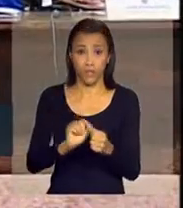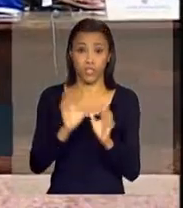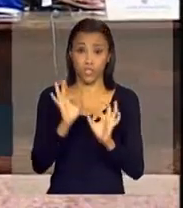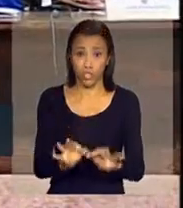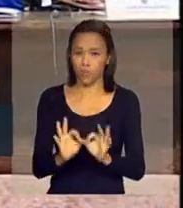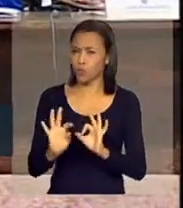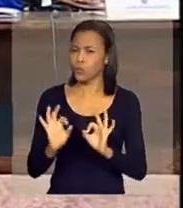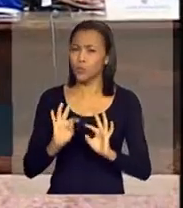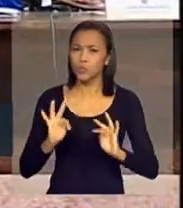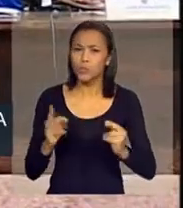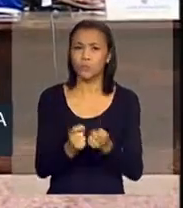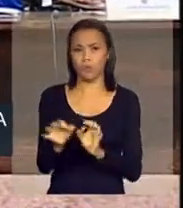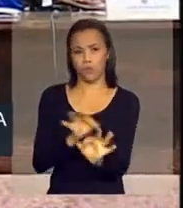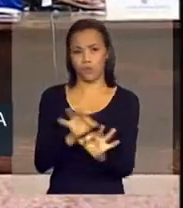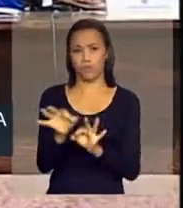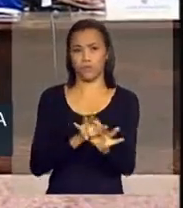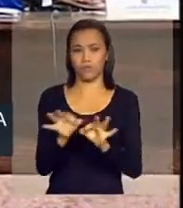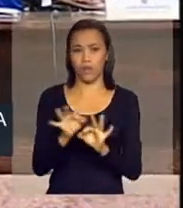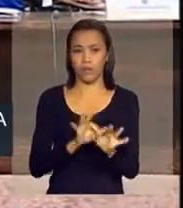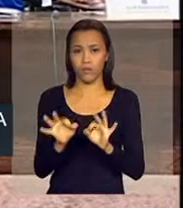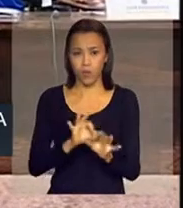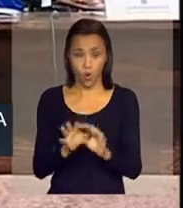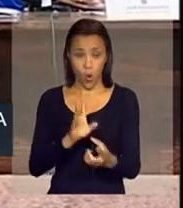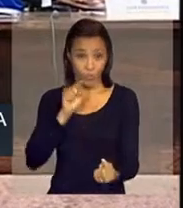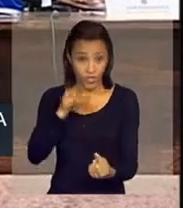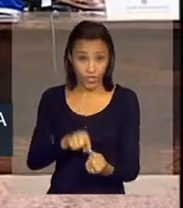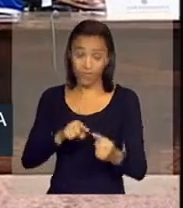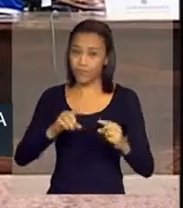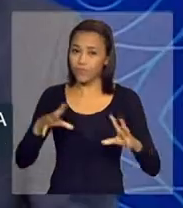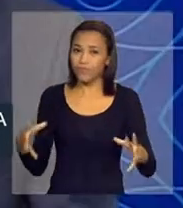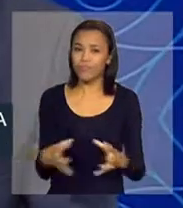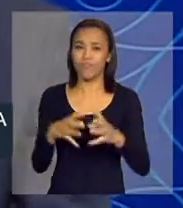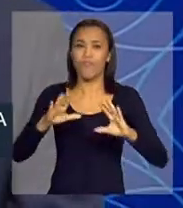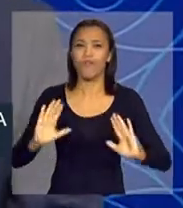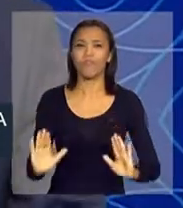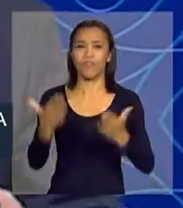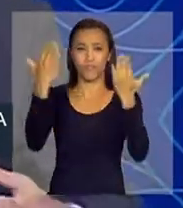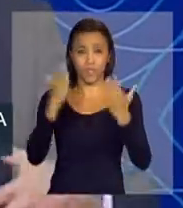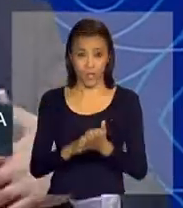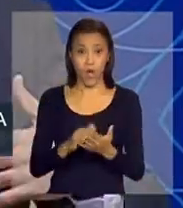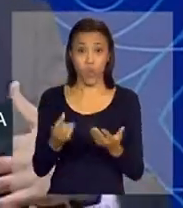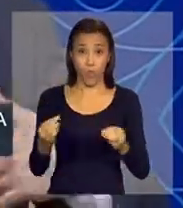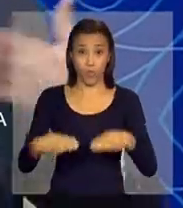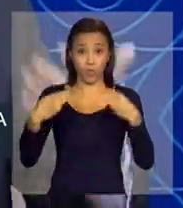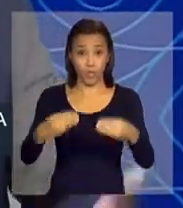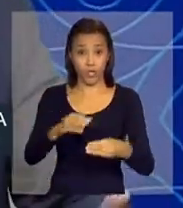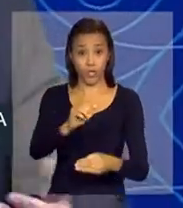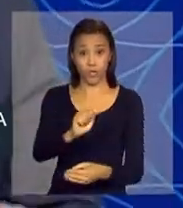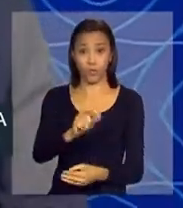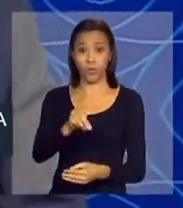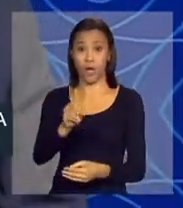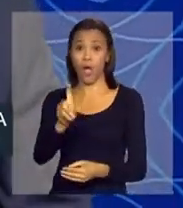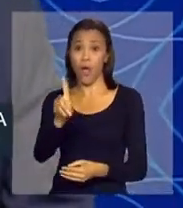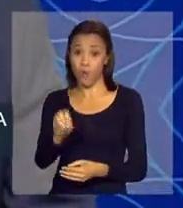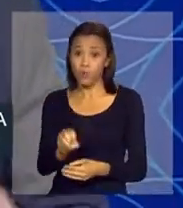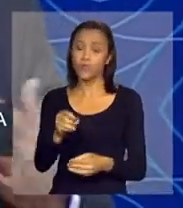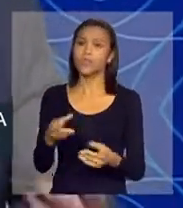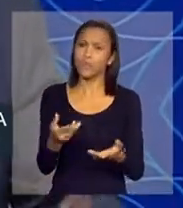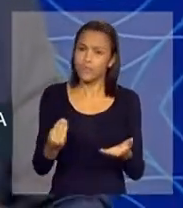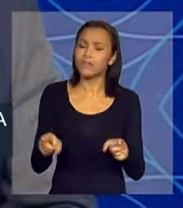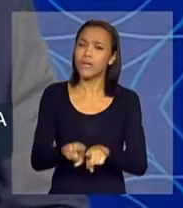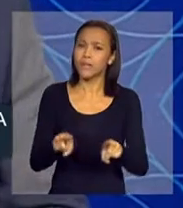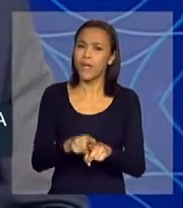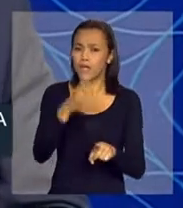a intenção de uma grande celebração, como tem dito o nosso ministro Aldo, da possibilidade de participação popular